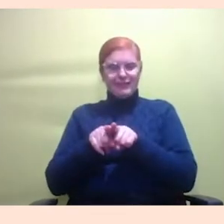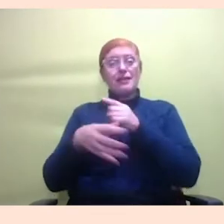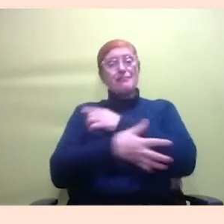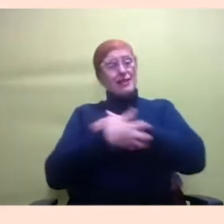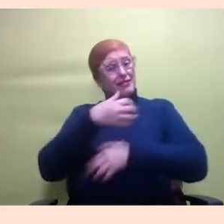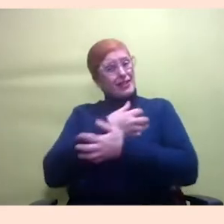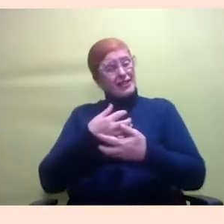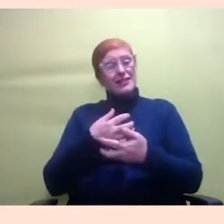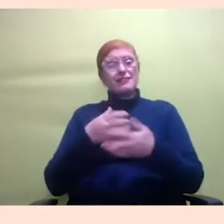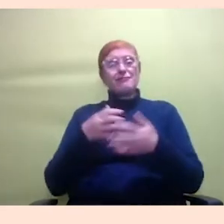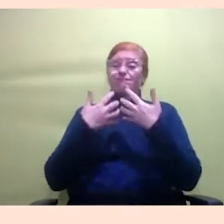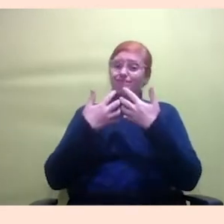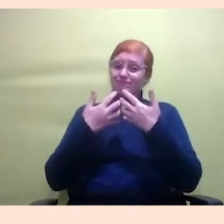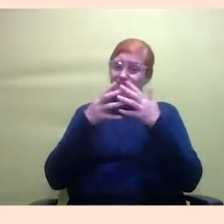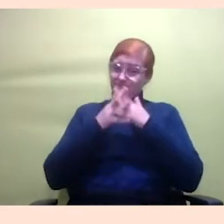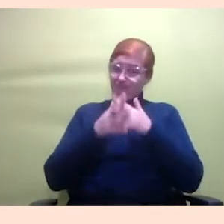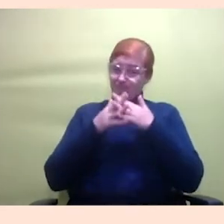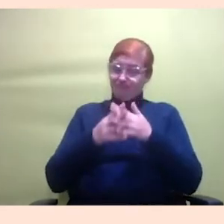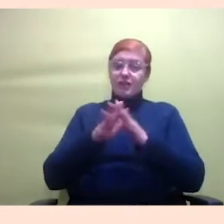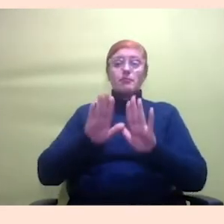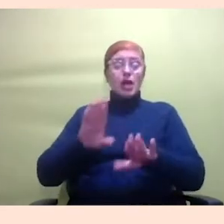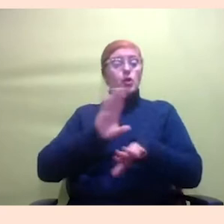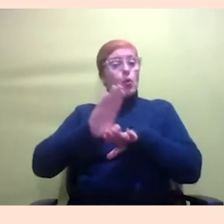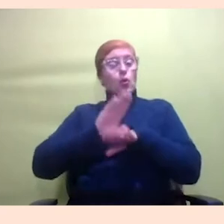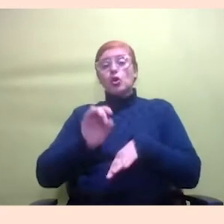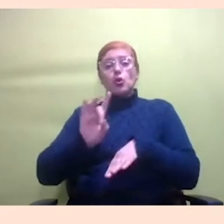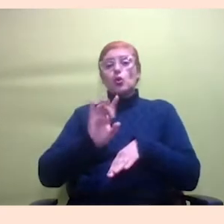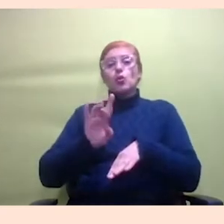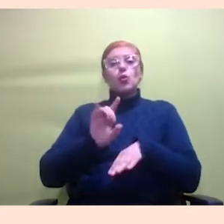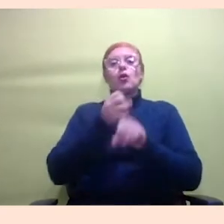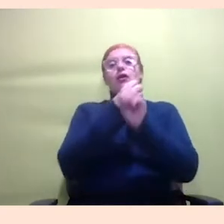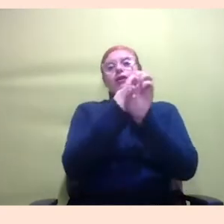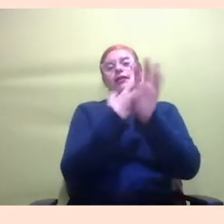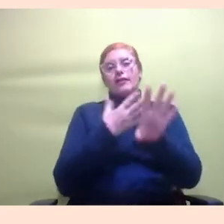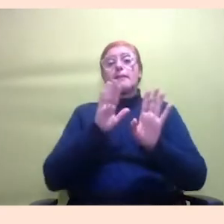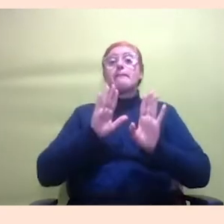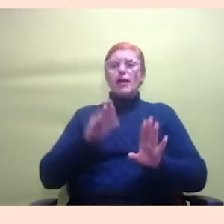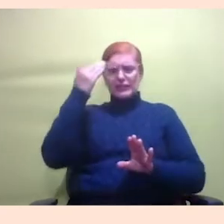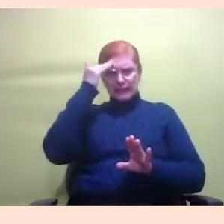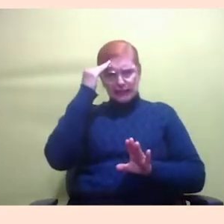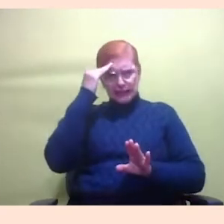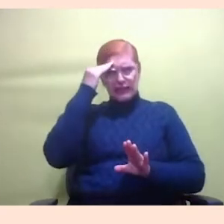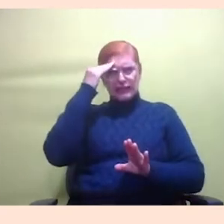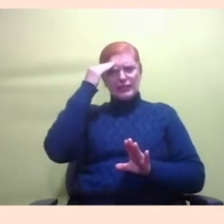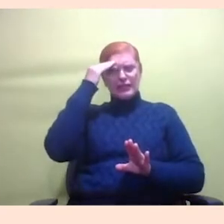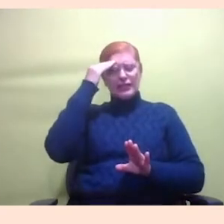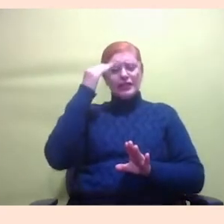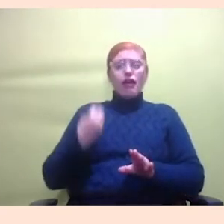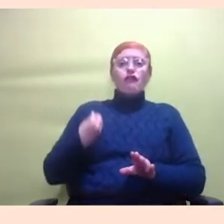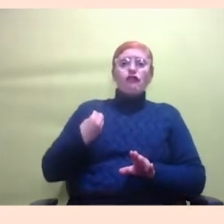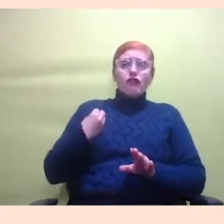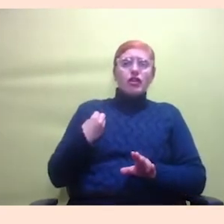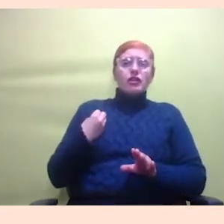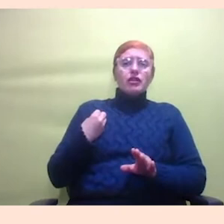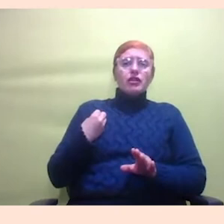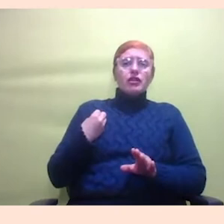fosse apenas EAD, mas que também tentasse fazer com que ela entendesse a realidade local, né? Não dá para você fazer enfrentamento, que a gente